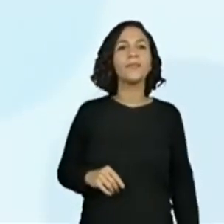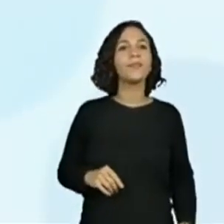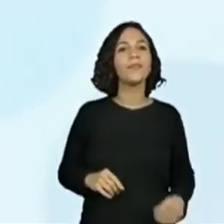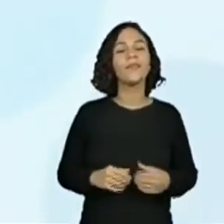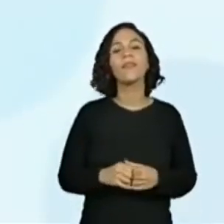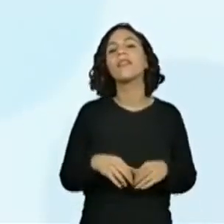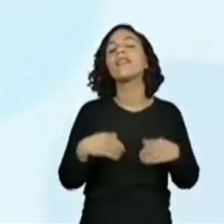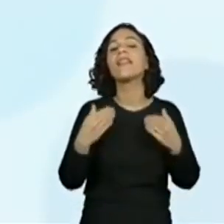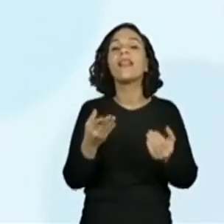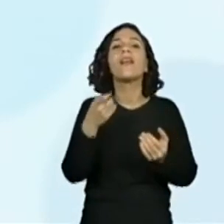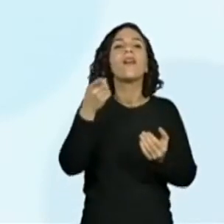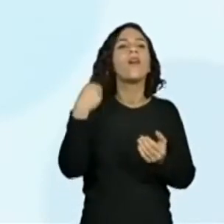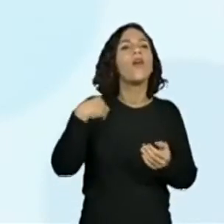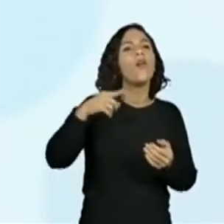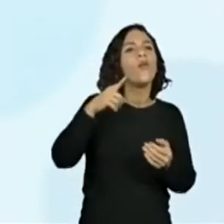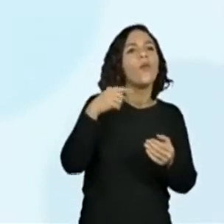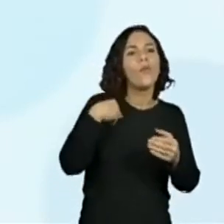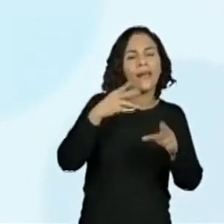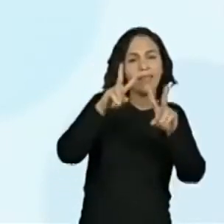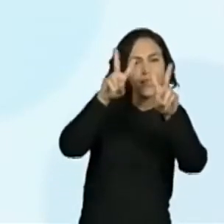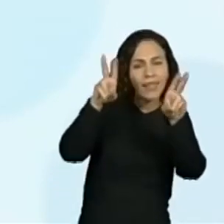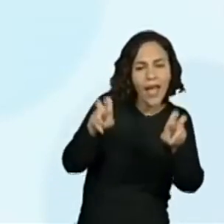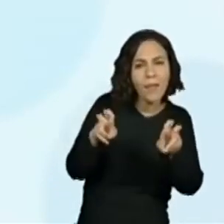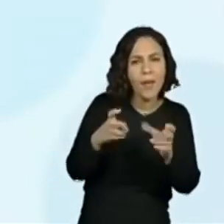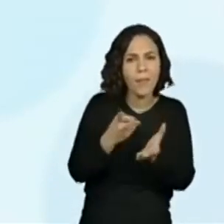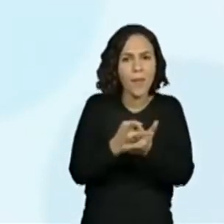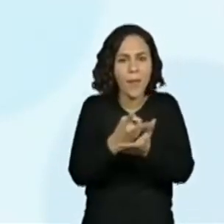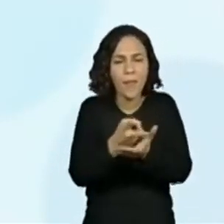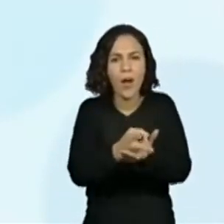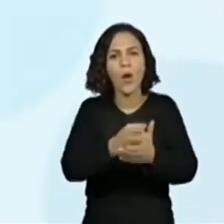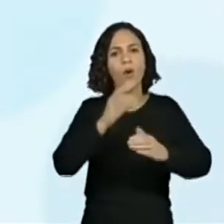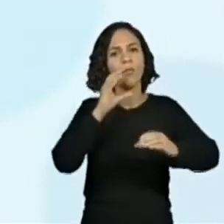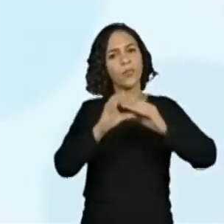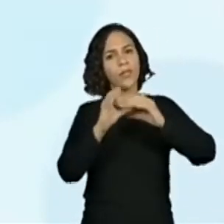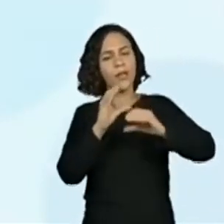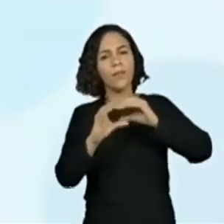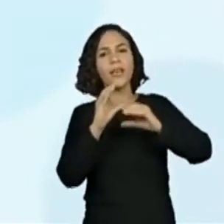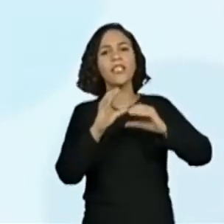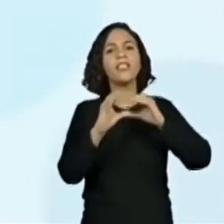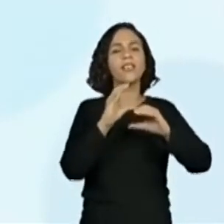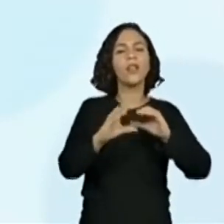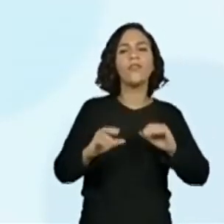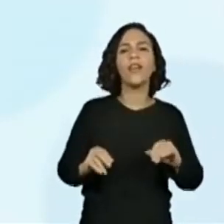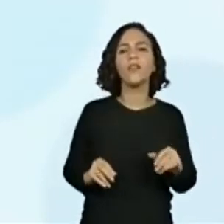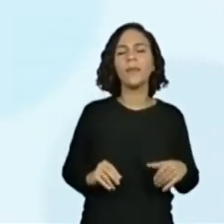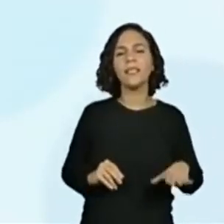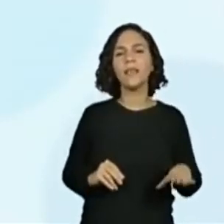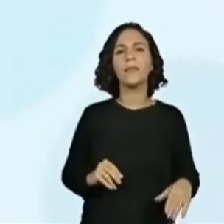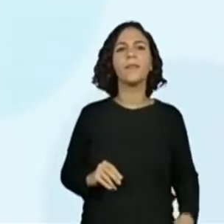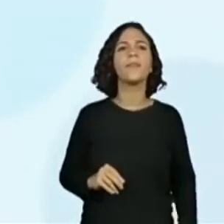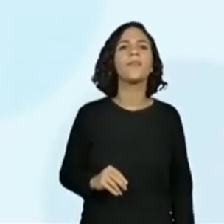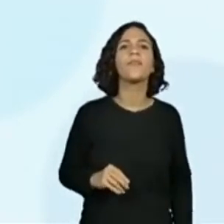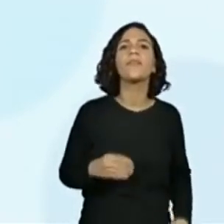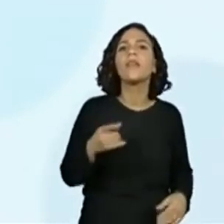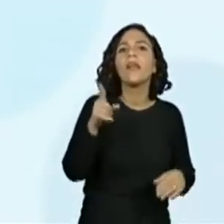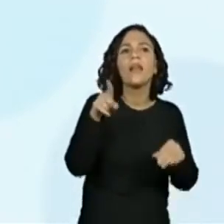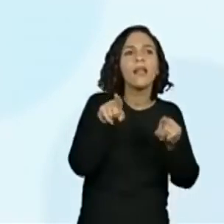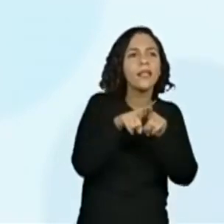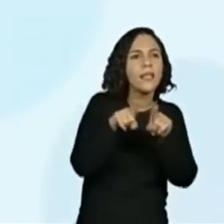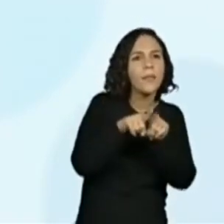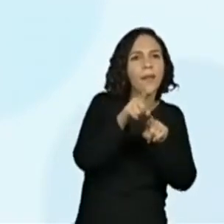comunicativa, o tema-assunto, a estrutura composicional e o estilo próprio de cada gênero.